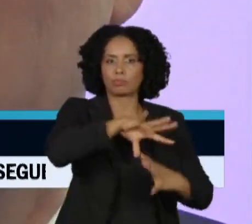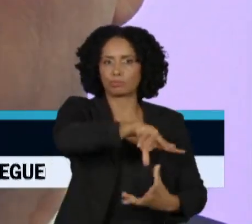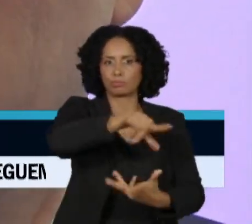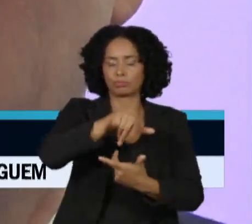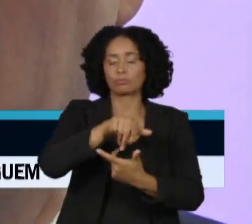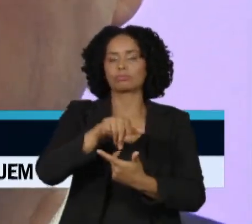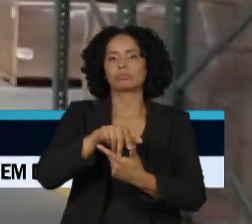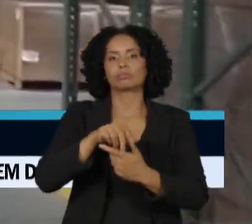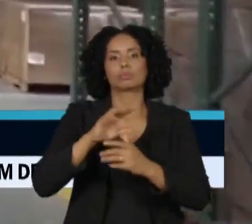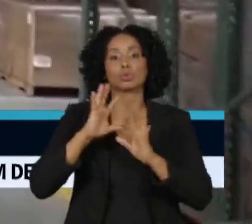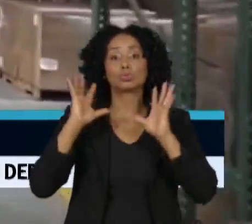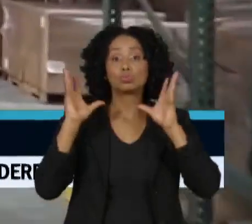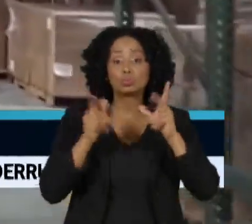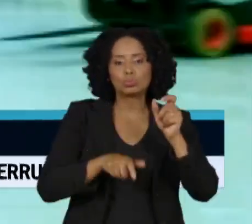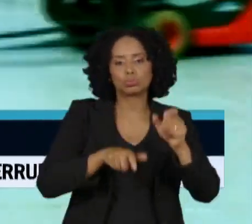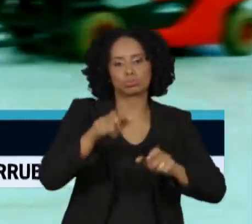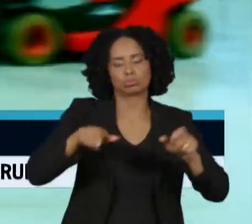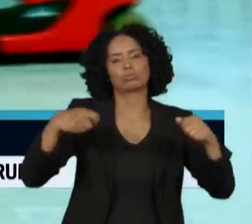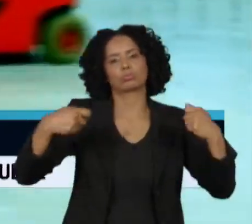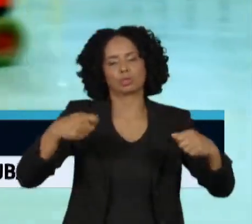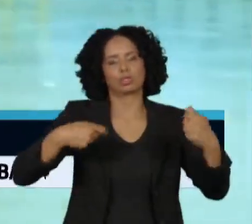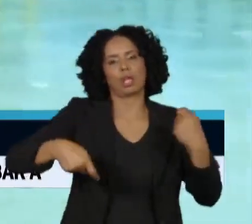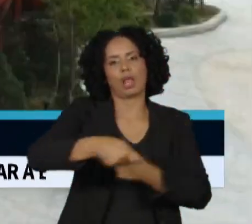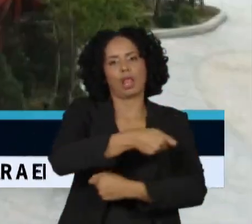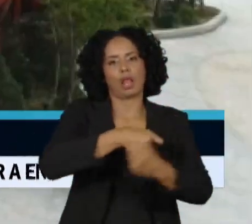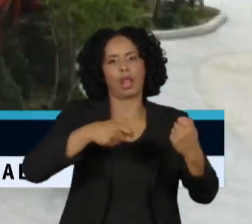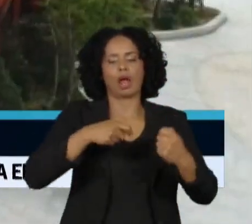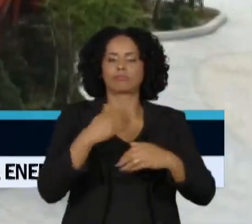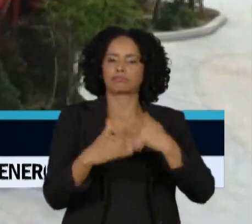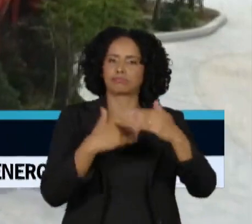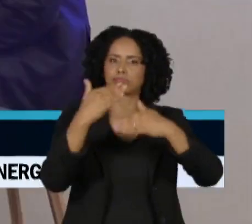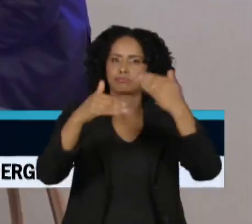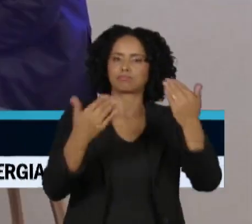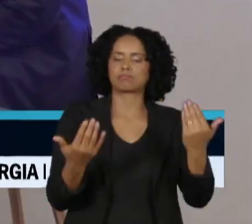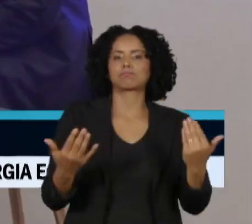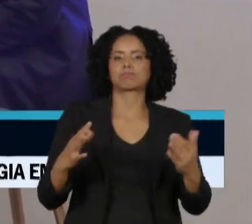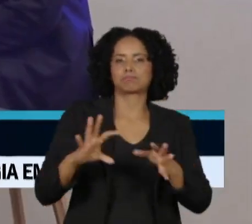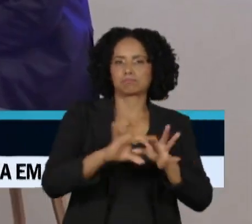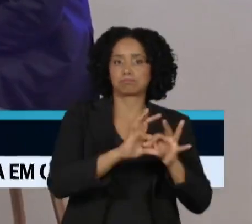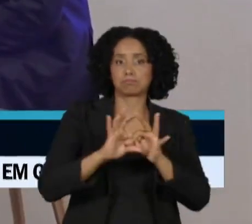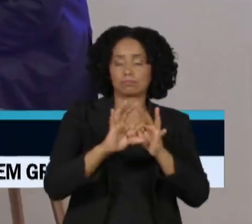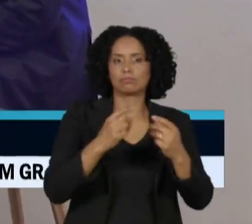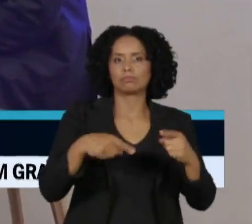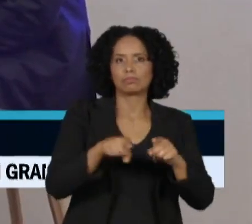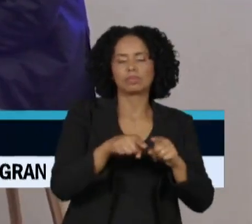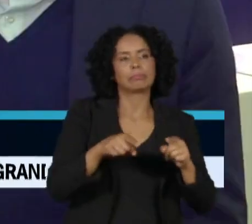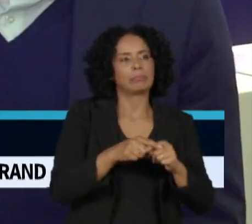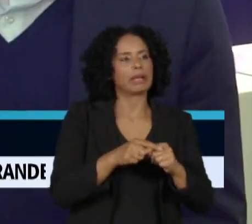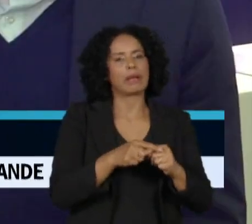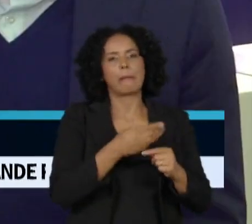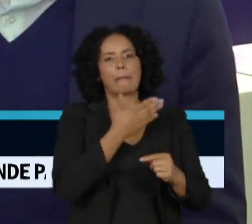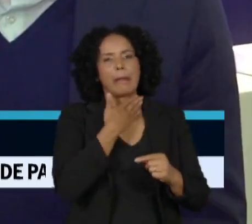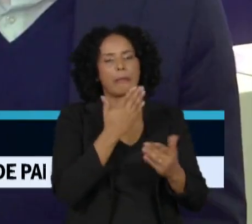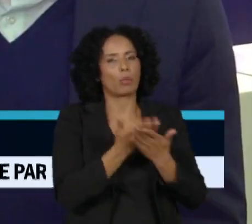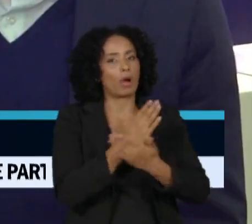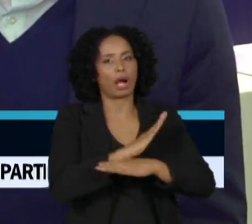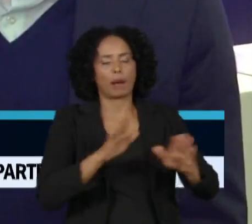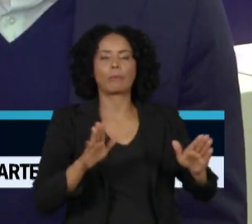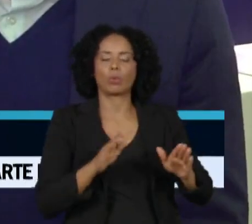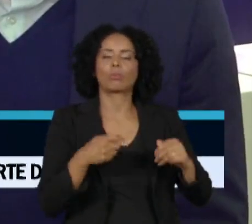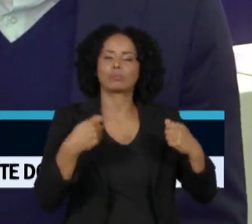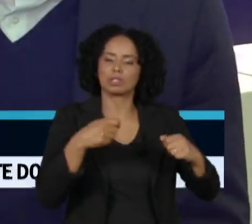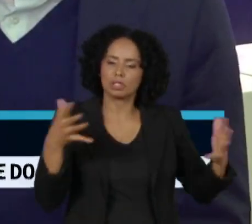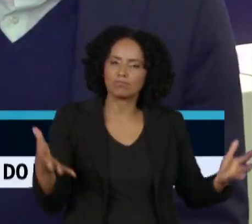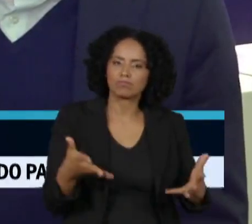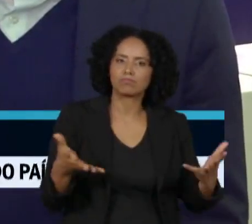precisam trabalhar para uma economia mais segura e inclusiva. E foi enfático. Menos papo e mais ação, pediu o Borg-Brende.